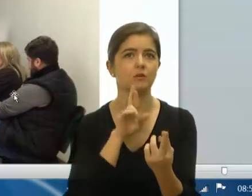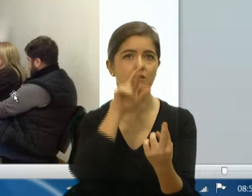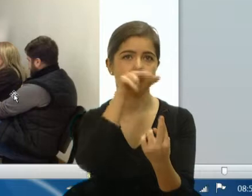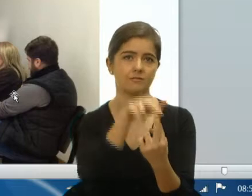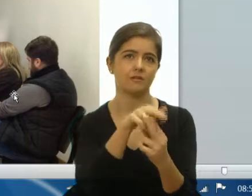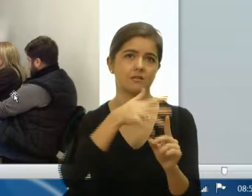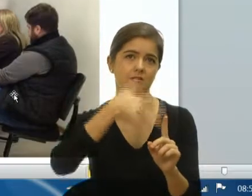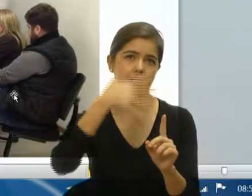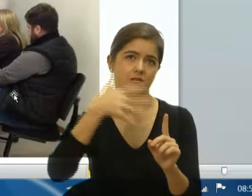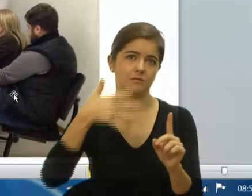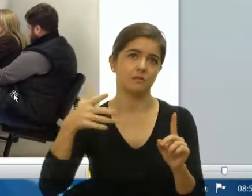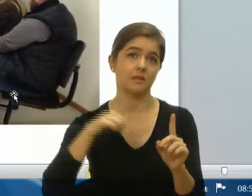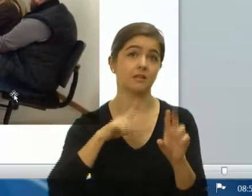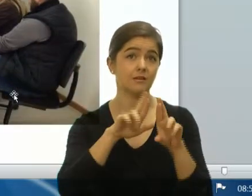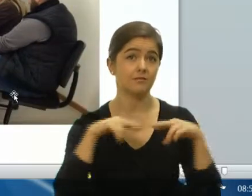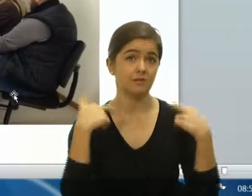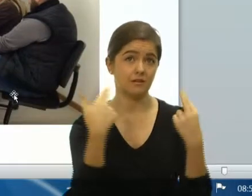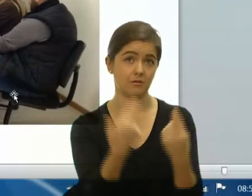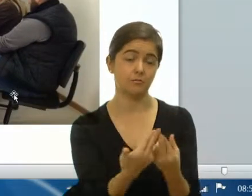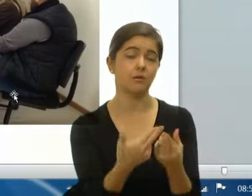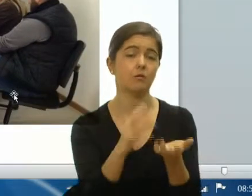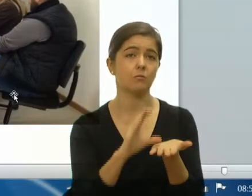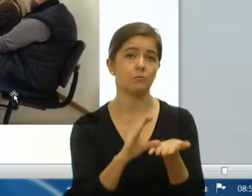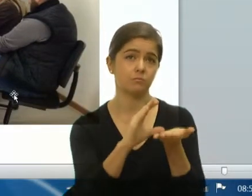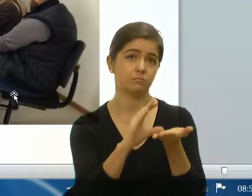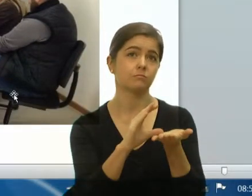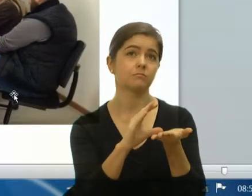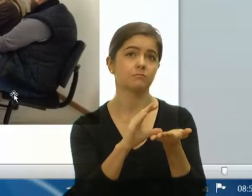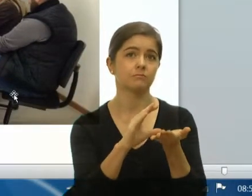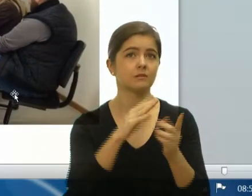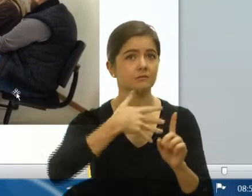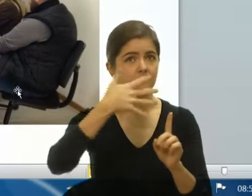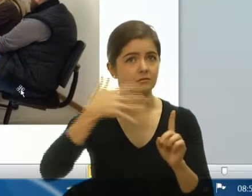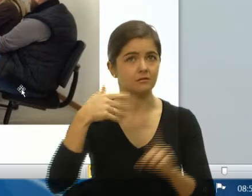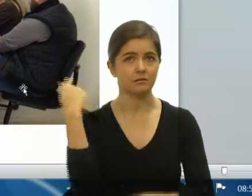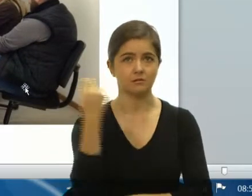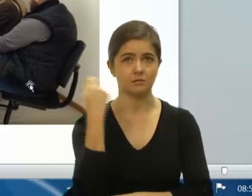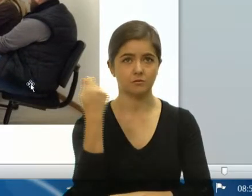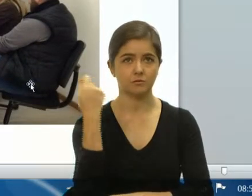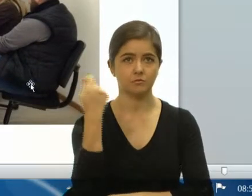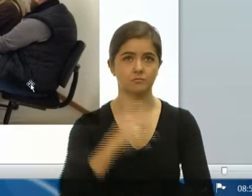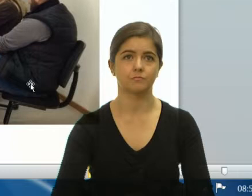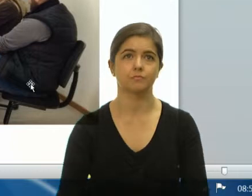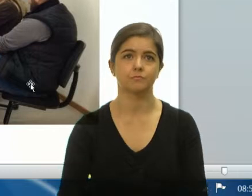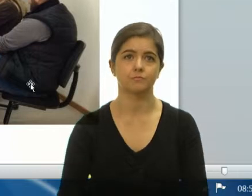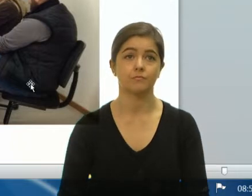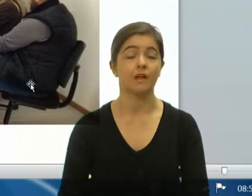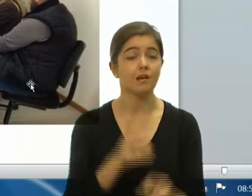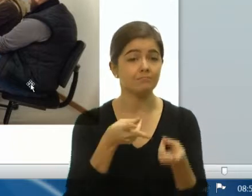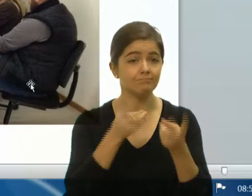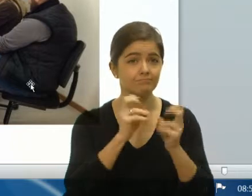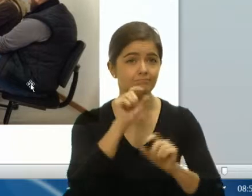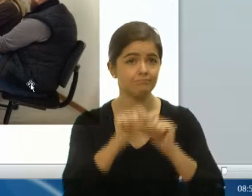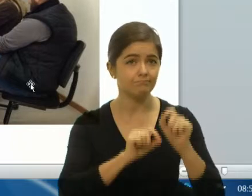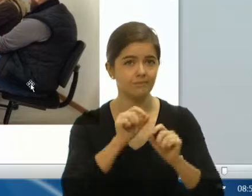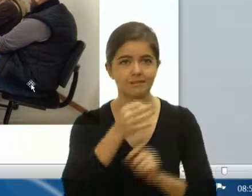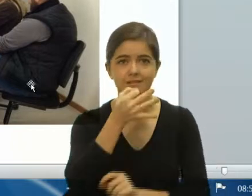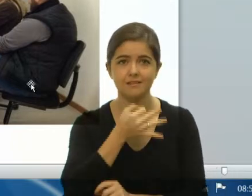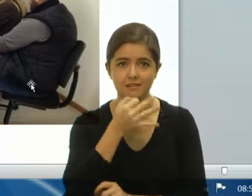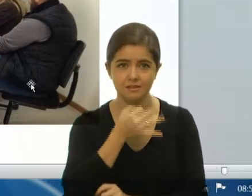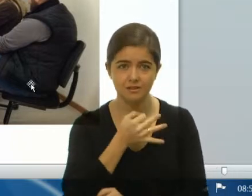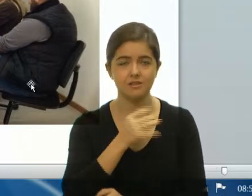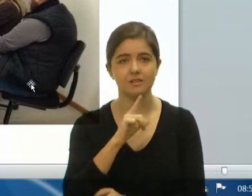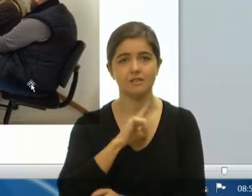ordinária do Conselho Estadual de Políticas LGBT do Estado do Rio Grande do Sul, onde detectamos que Caxias do Sul, onde